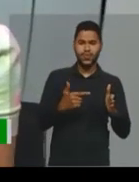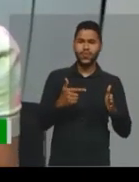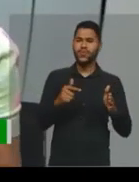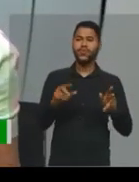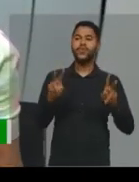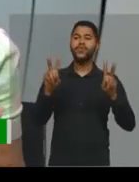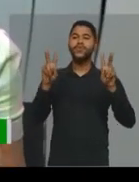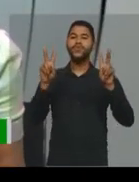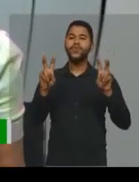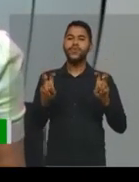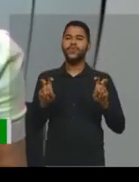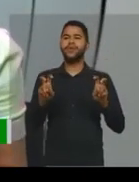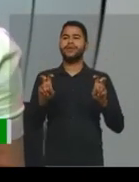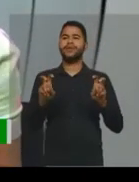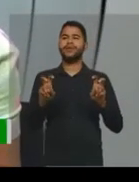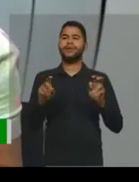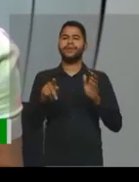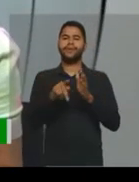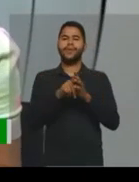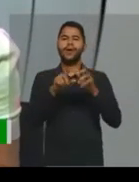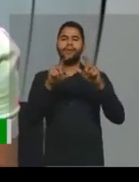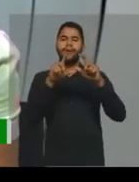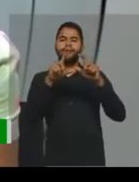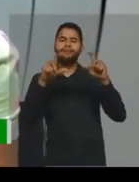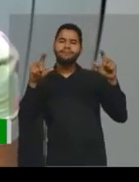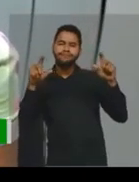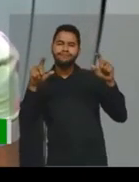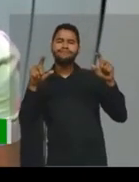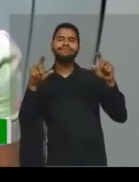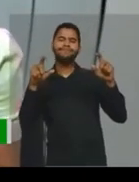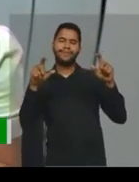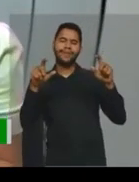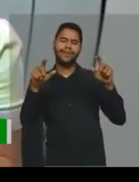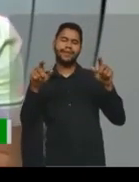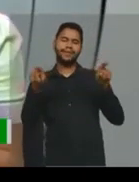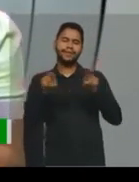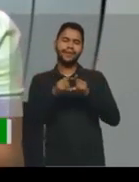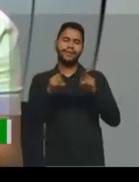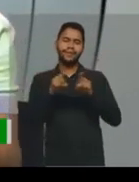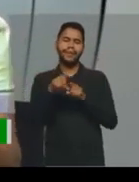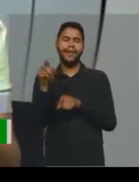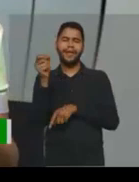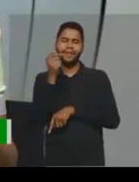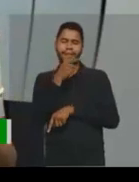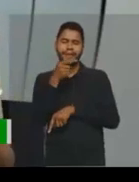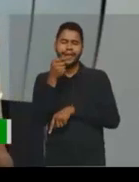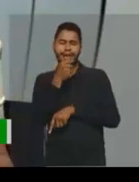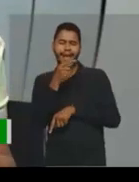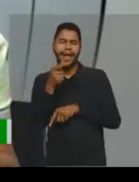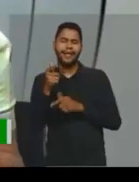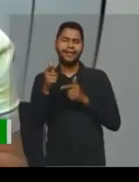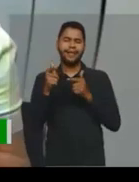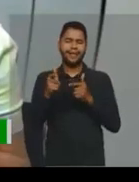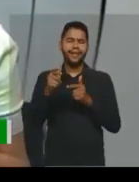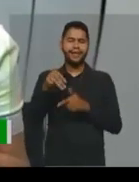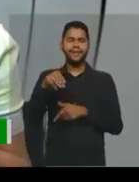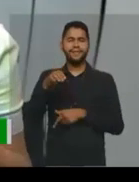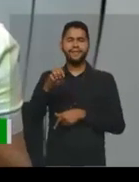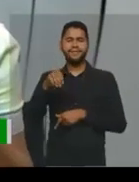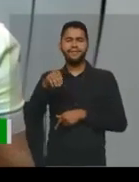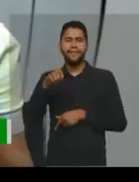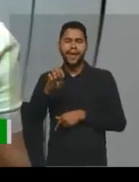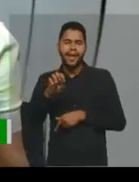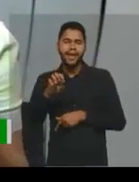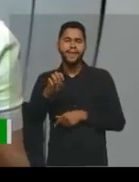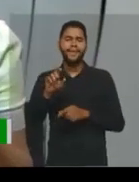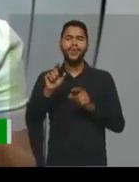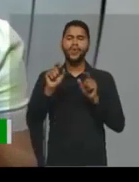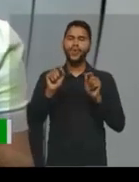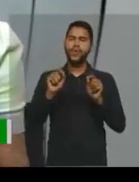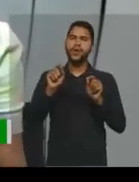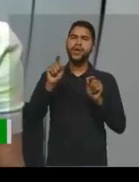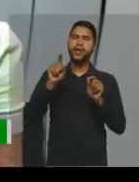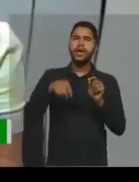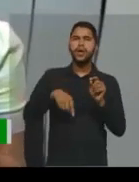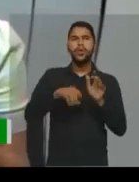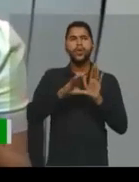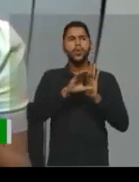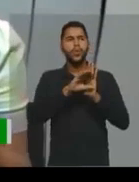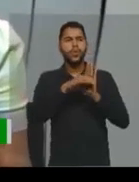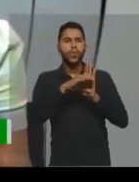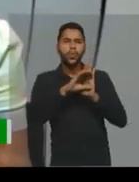sobre tiras, chardes e memes. Então, em uma aula, nós vimos sobre o que é, o